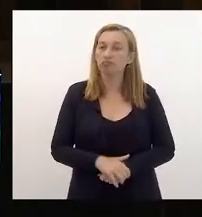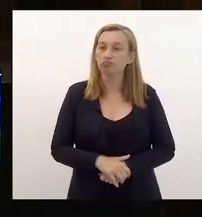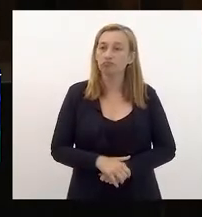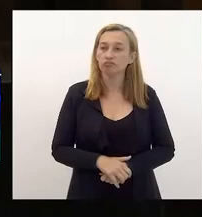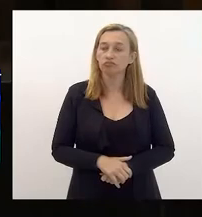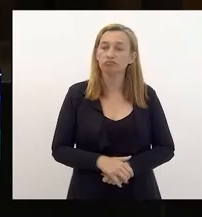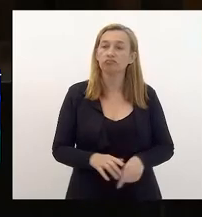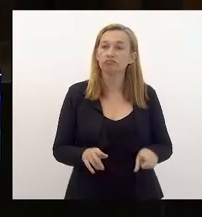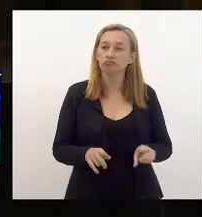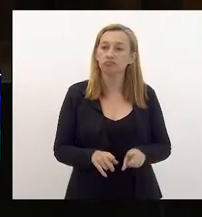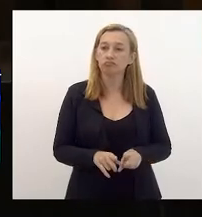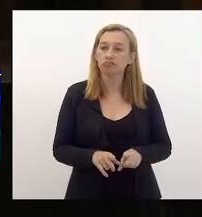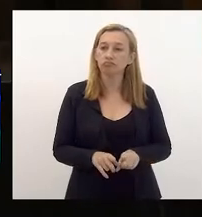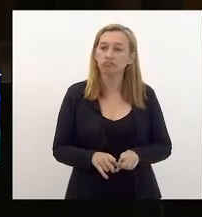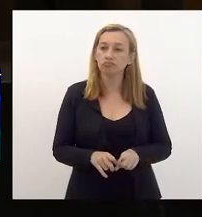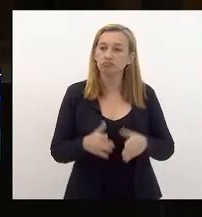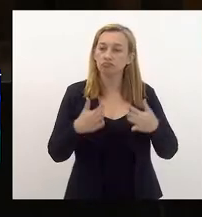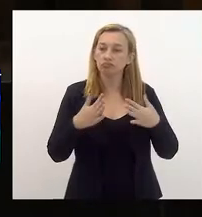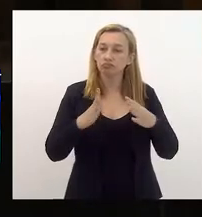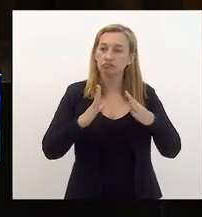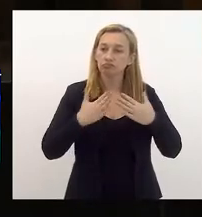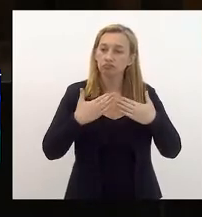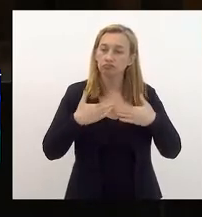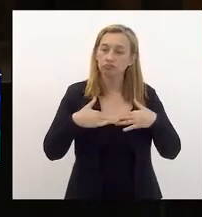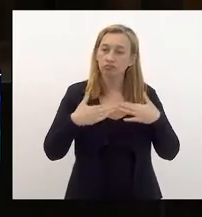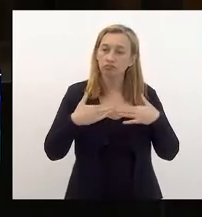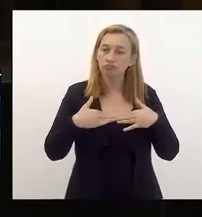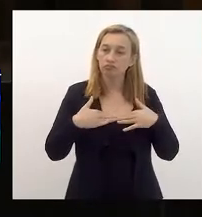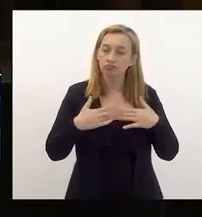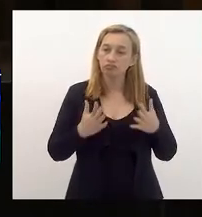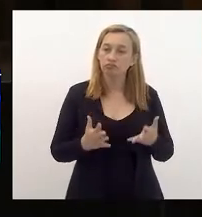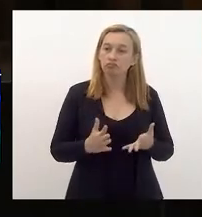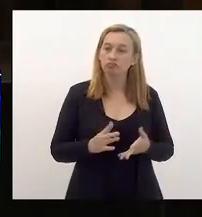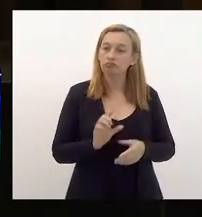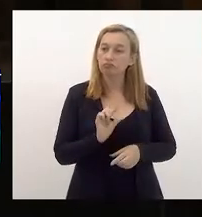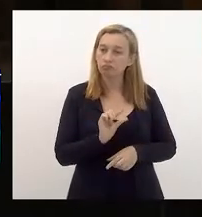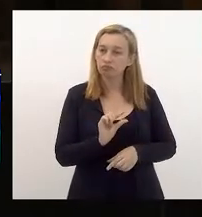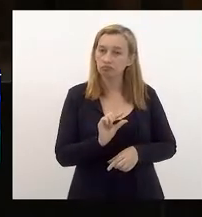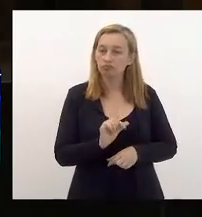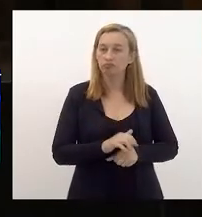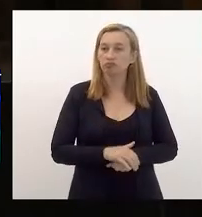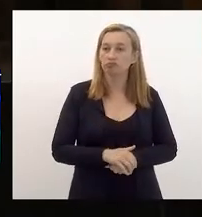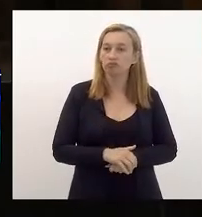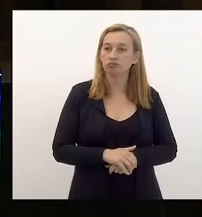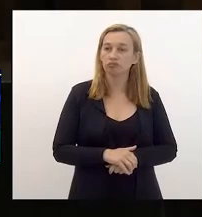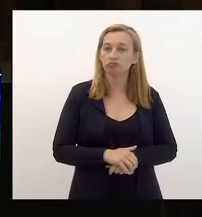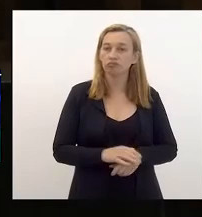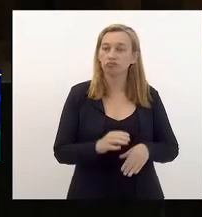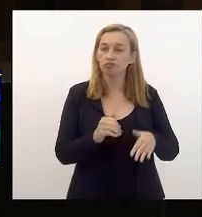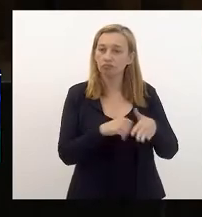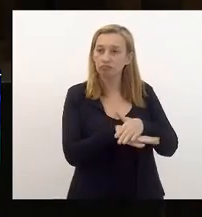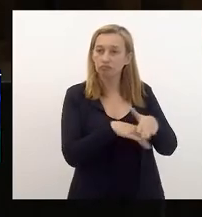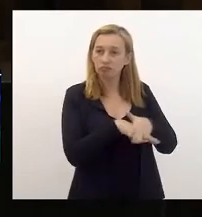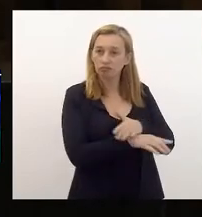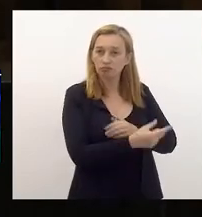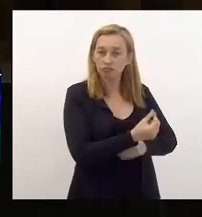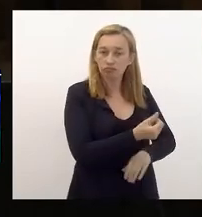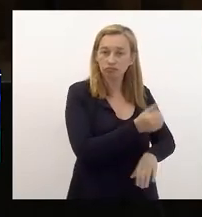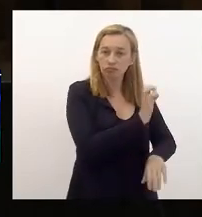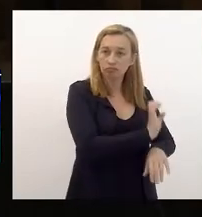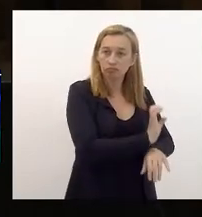ao mesmo tempo aliviar o caixa do Estado, financiar o sistema